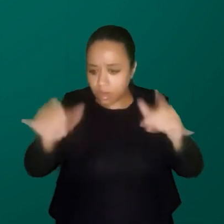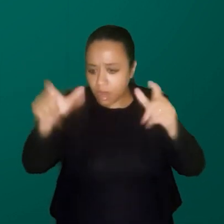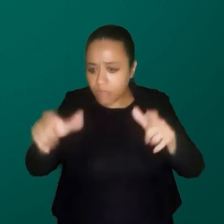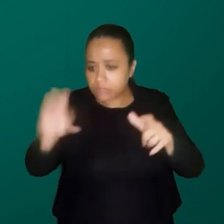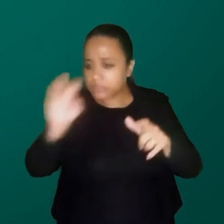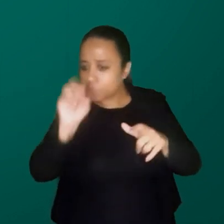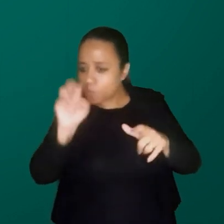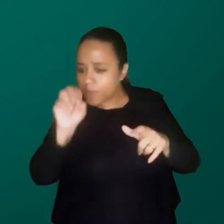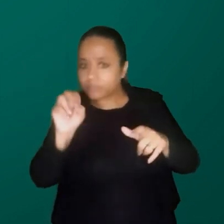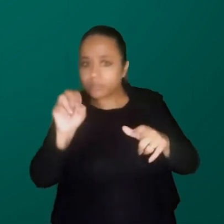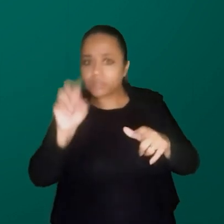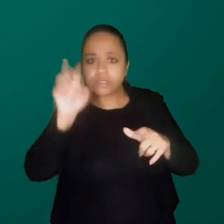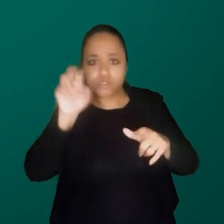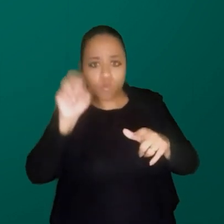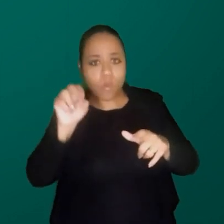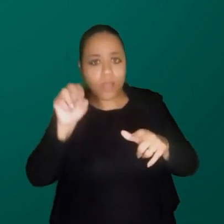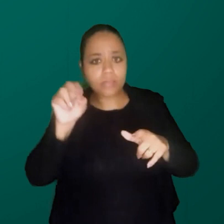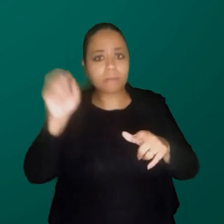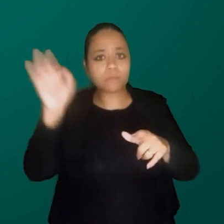comunidade sofreu assédio moral.